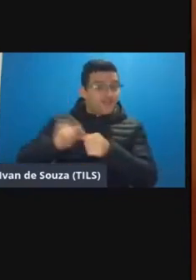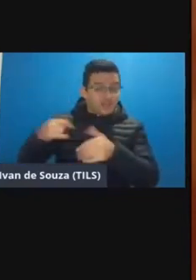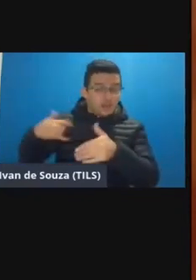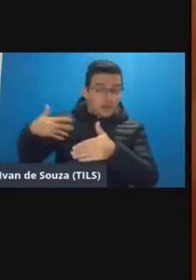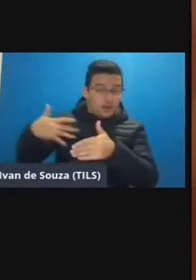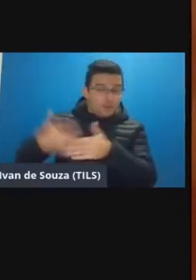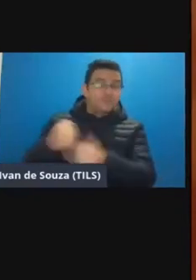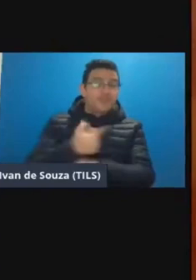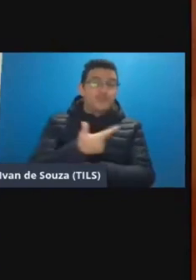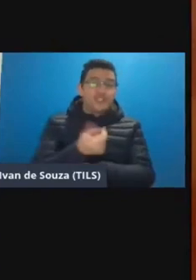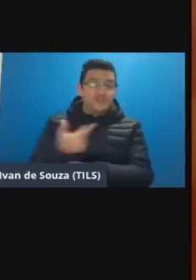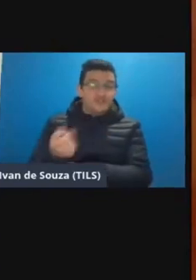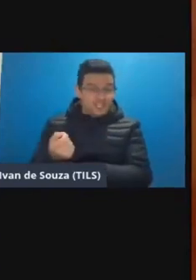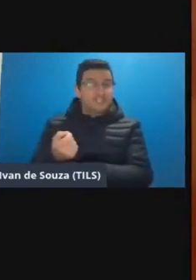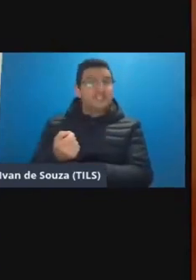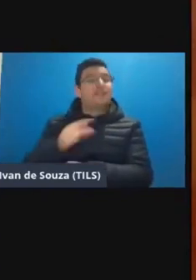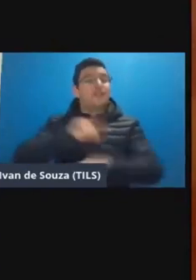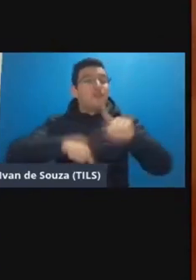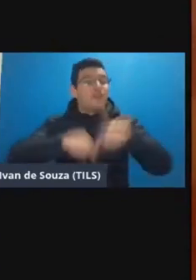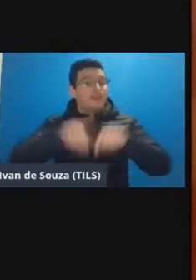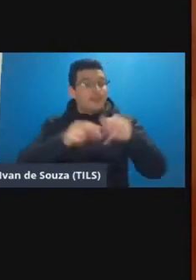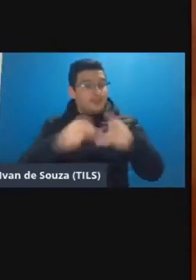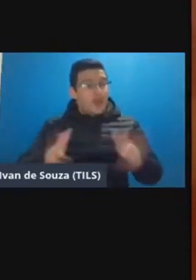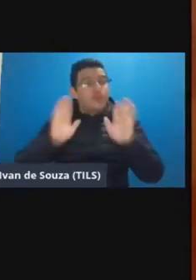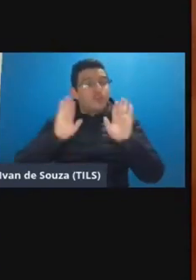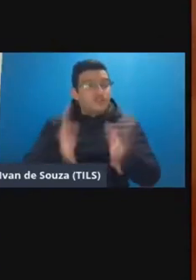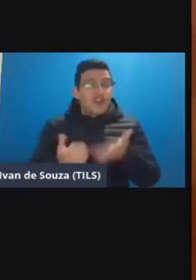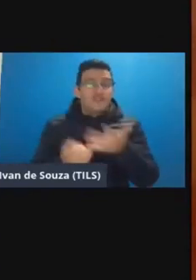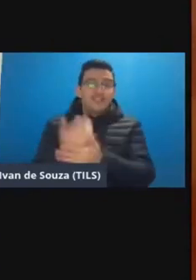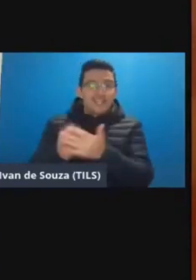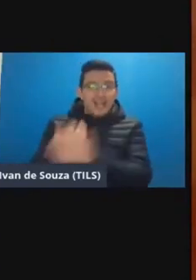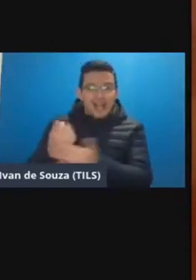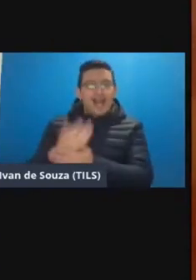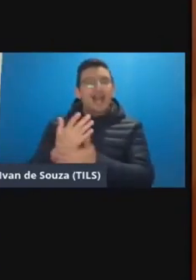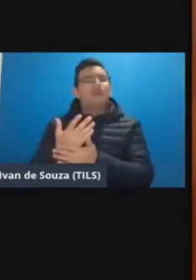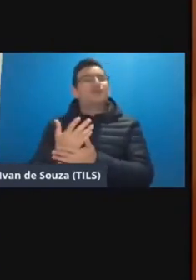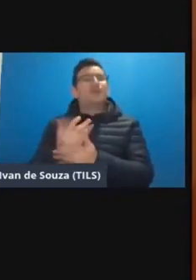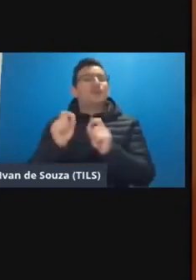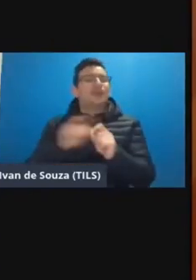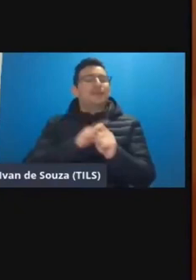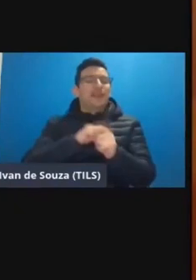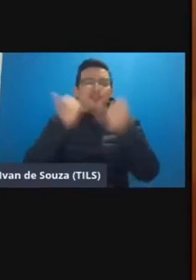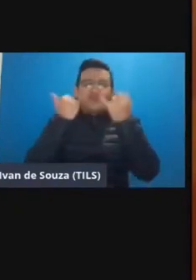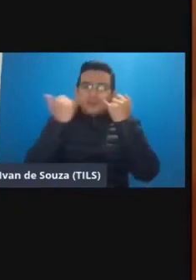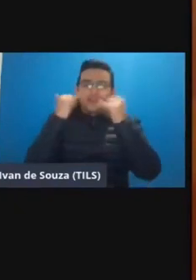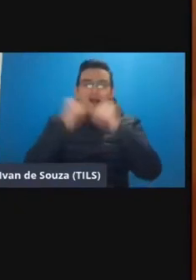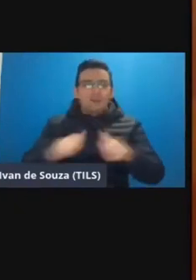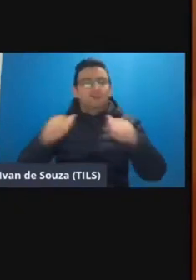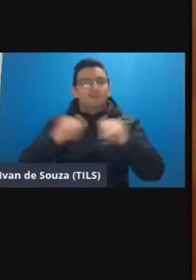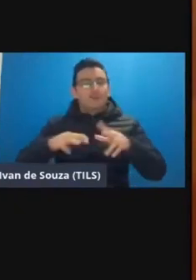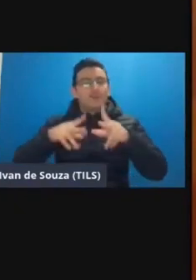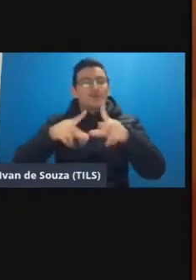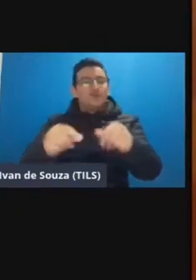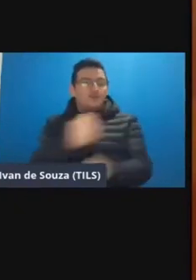do ano 2020 inteiro todo o material que já foi produzido os tutoriais que estão disponíveis para todo o corpo